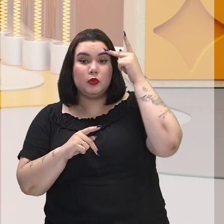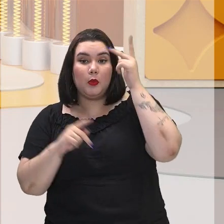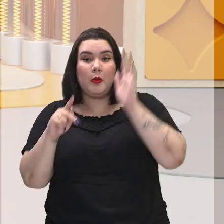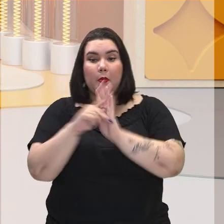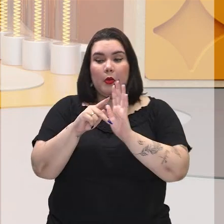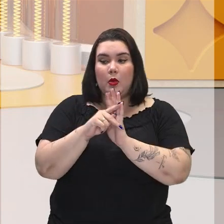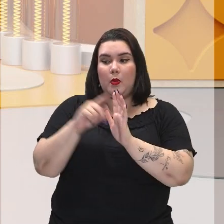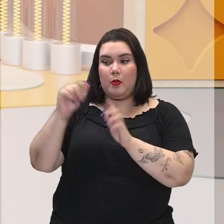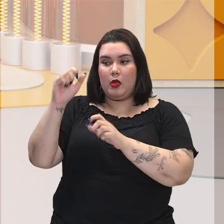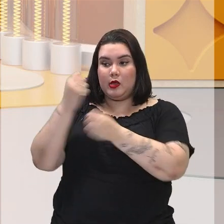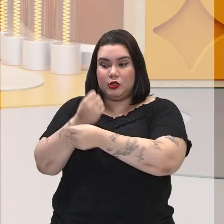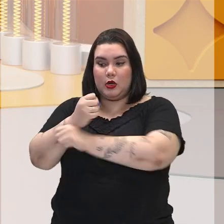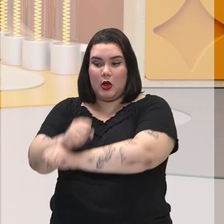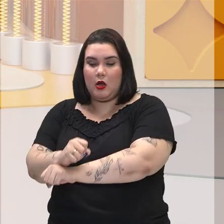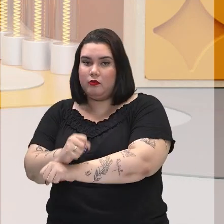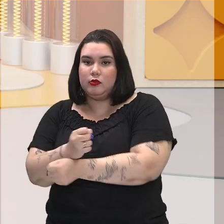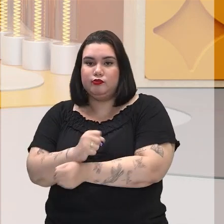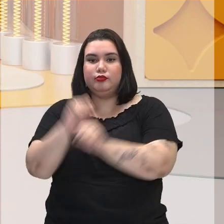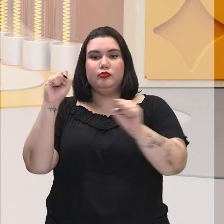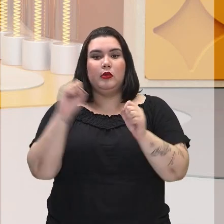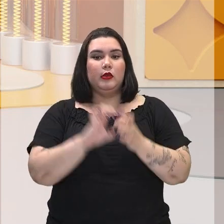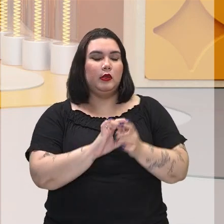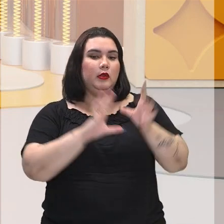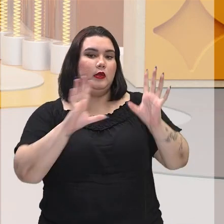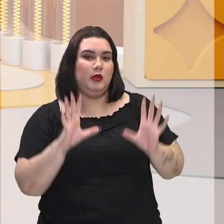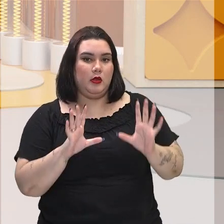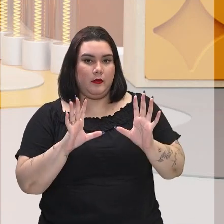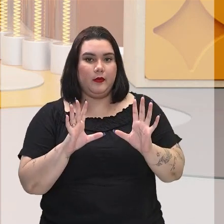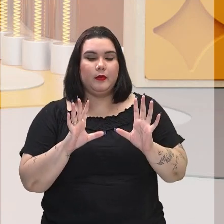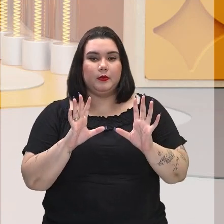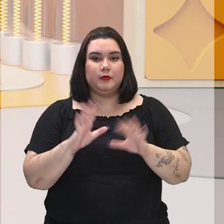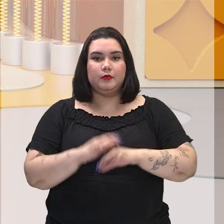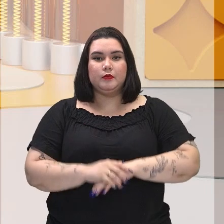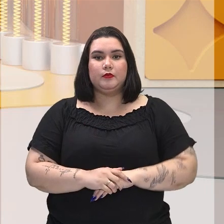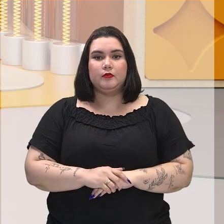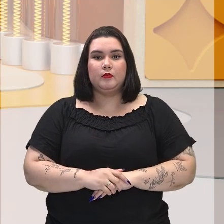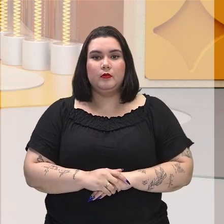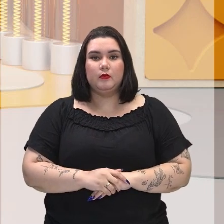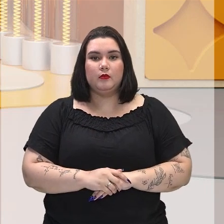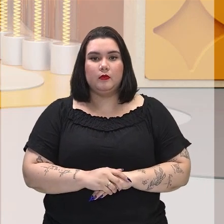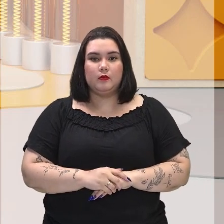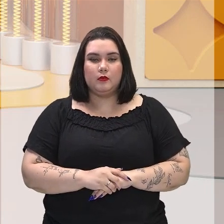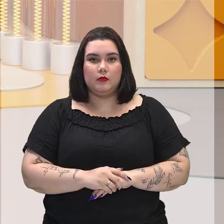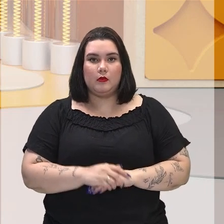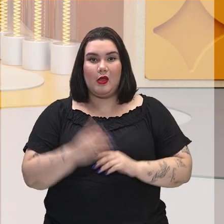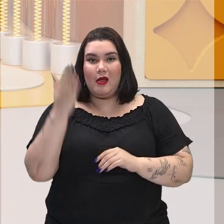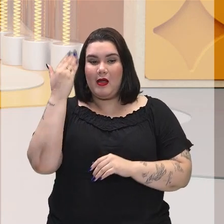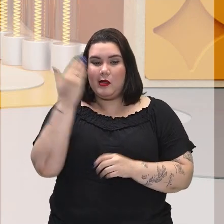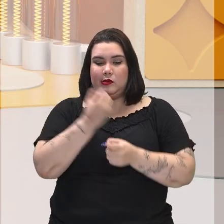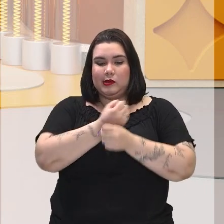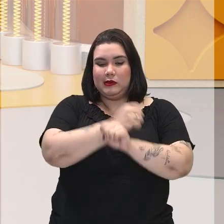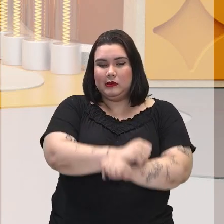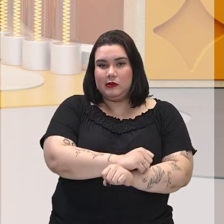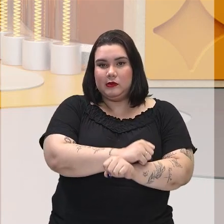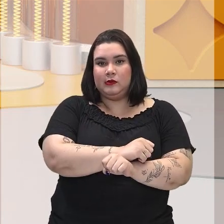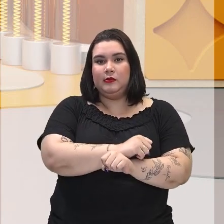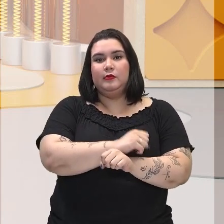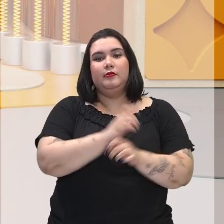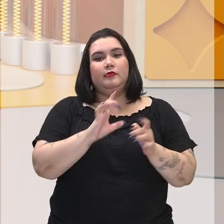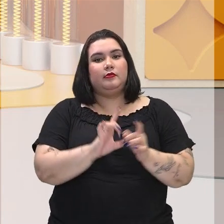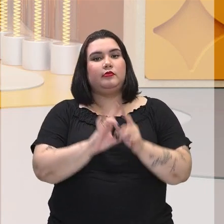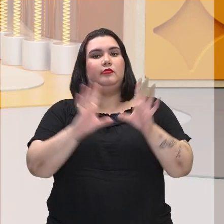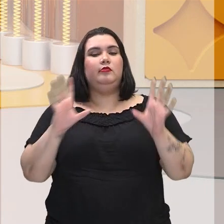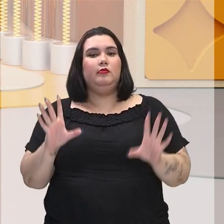escravo. Deixou de ser escravo. Ou melhor, deixou de ser escravizado. Que ninguém nasce escravo.